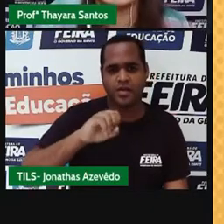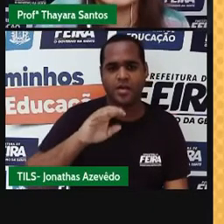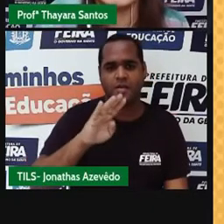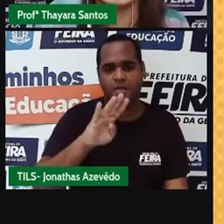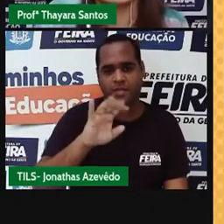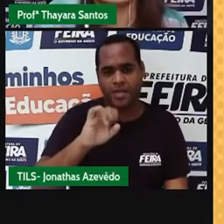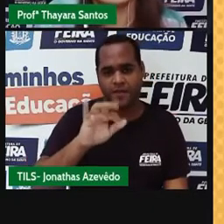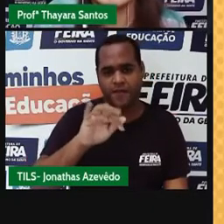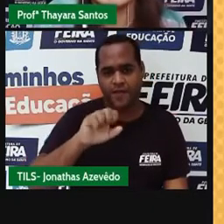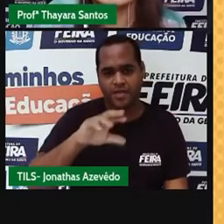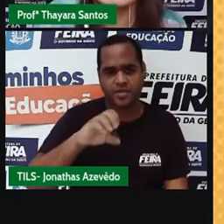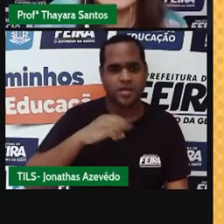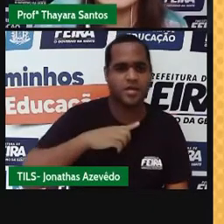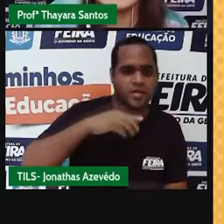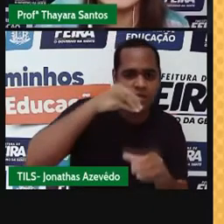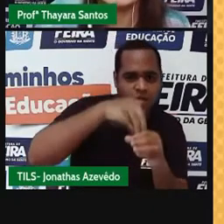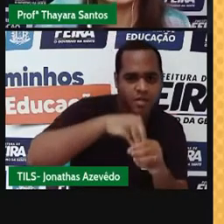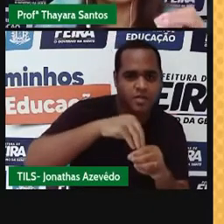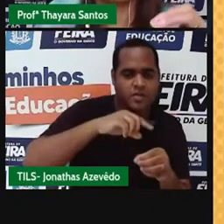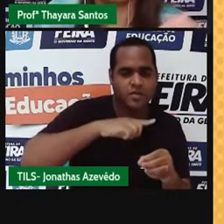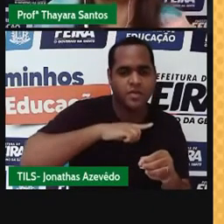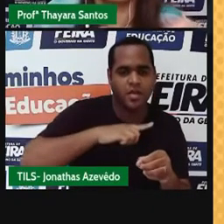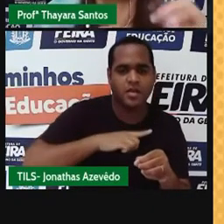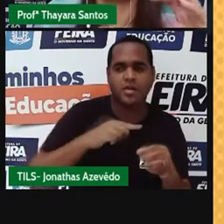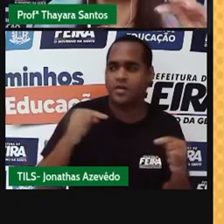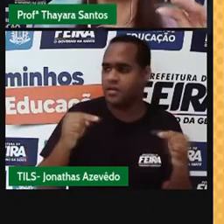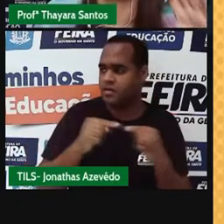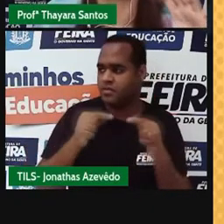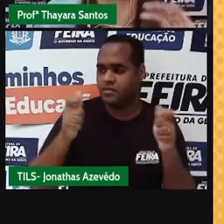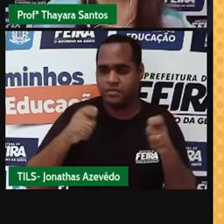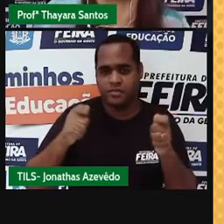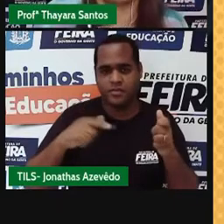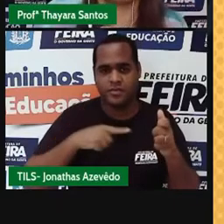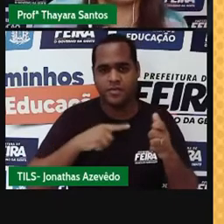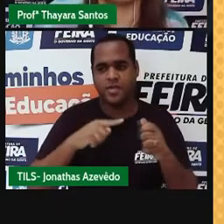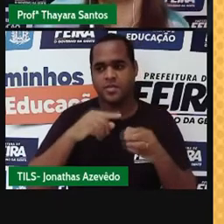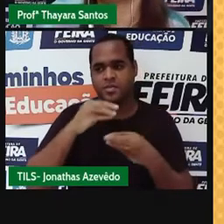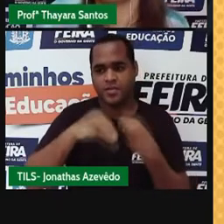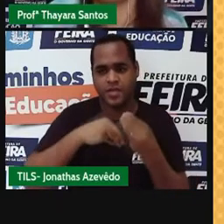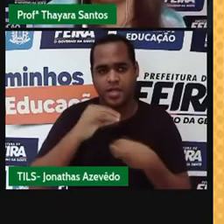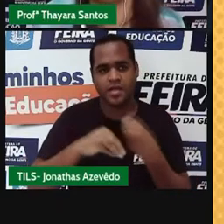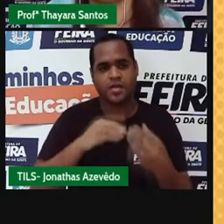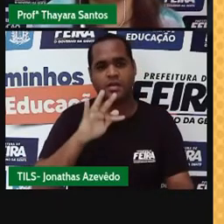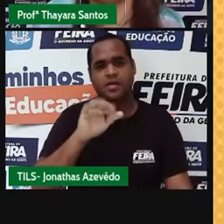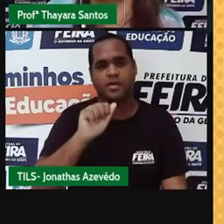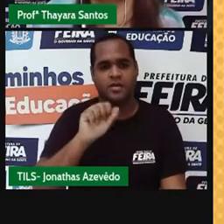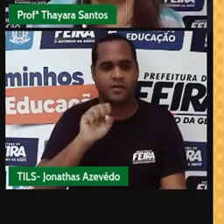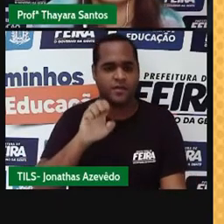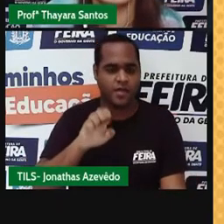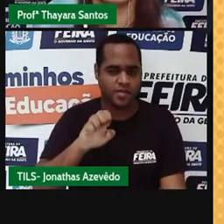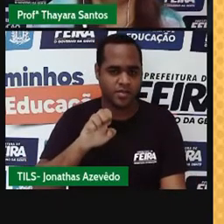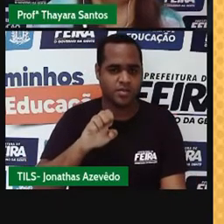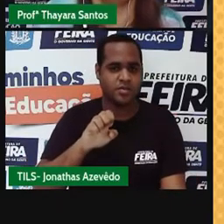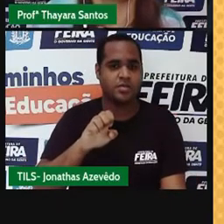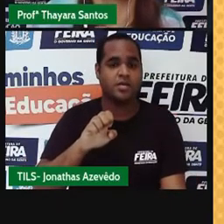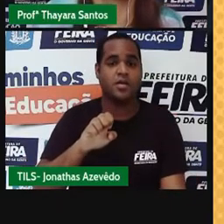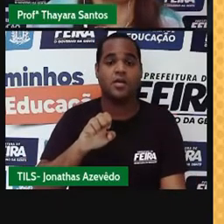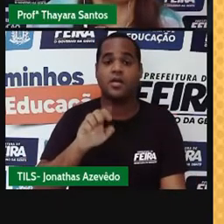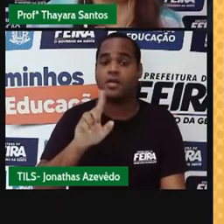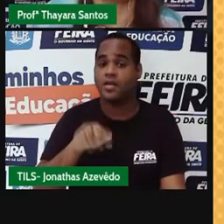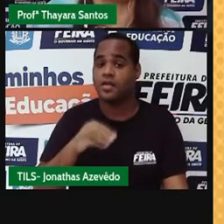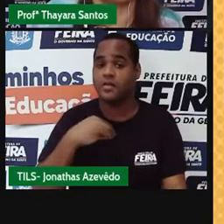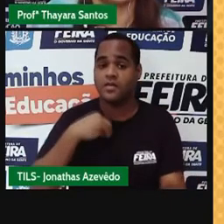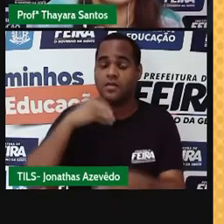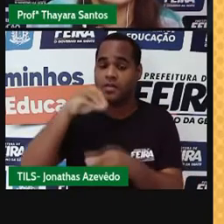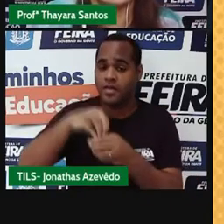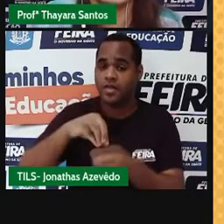químicas diferentes aqui e a gente consegue separar elas em fases. A gente está vendo a primeira fase onde está o óleo, a segunda